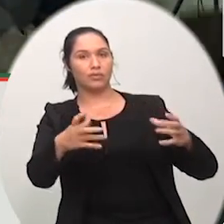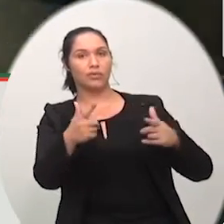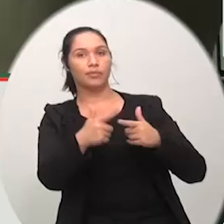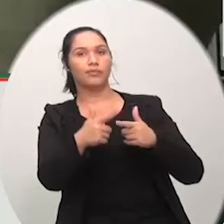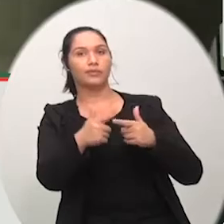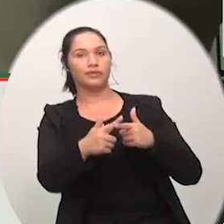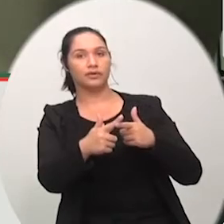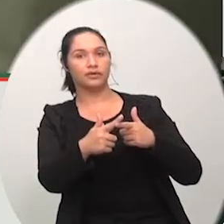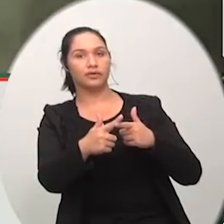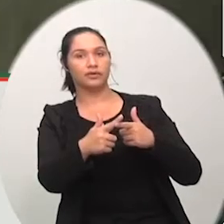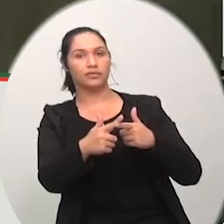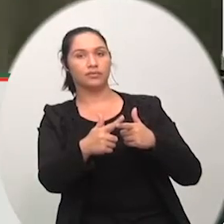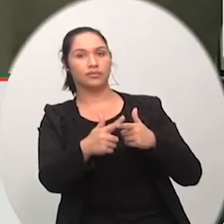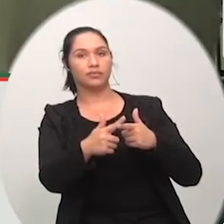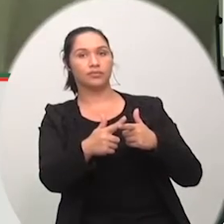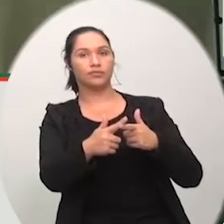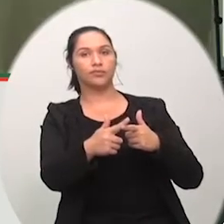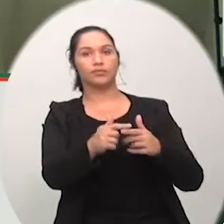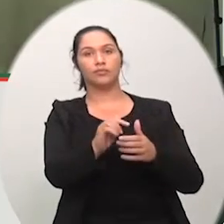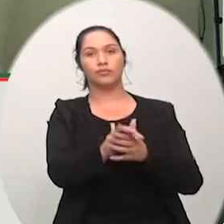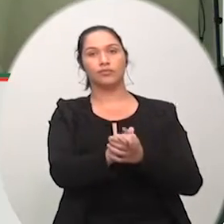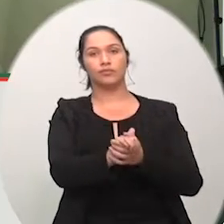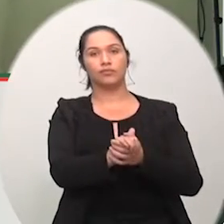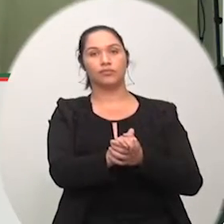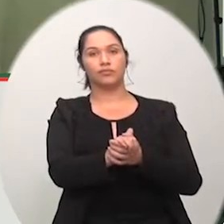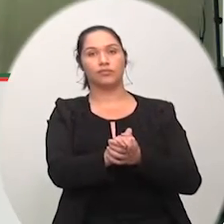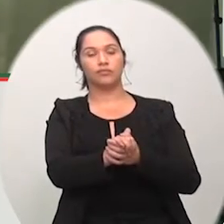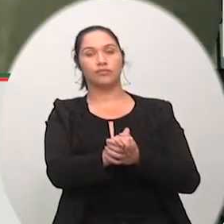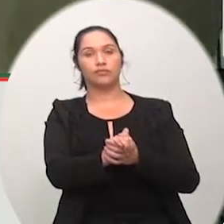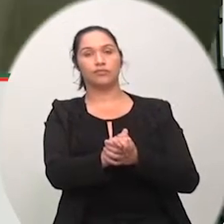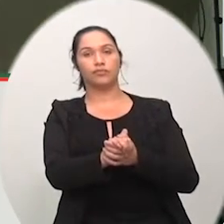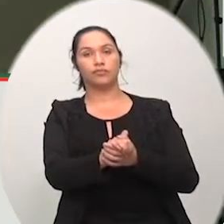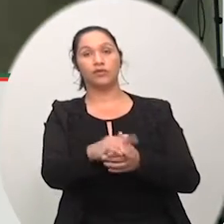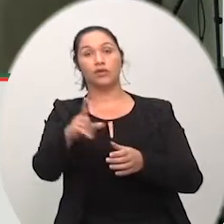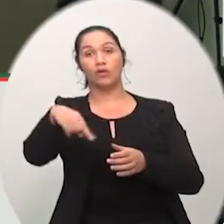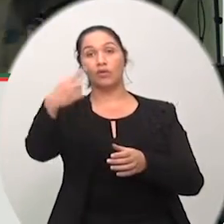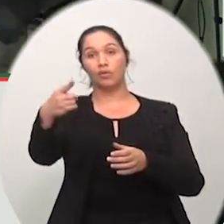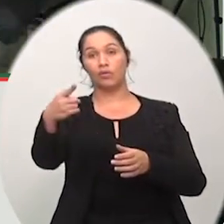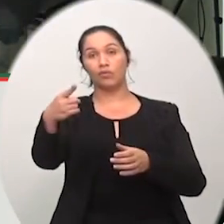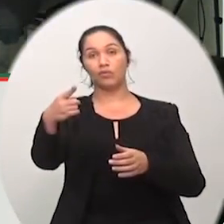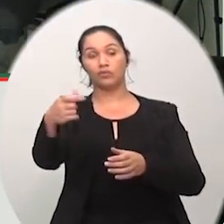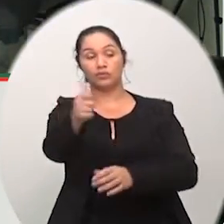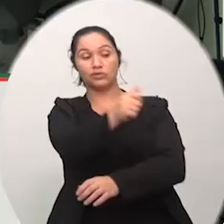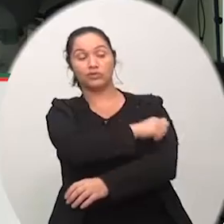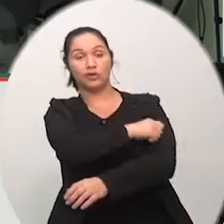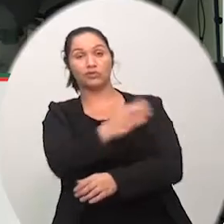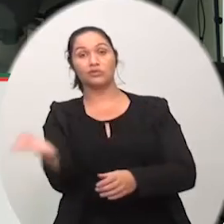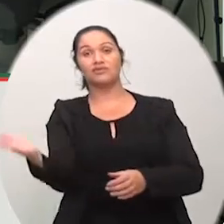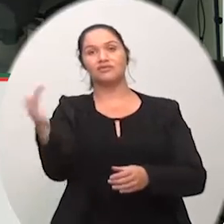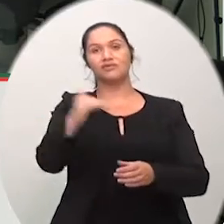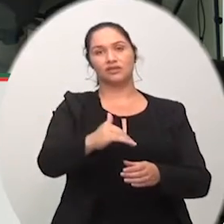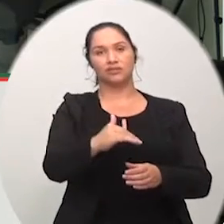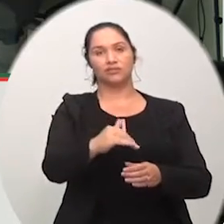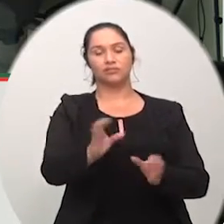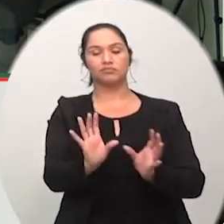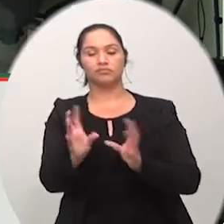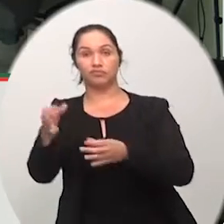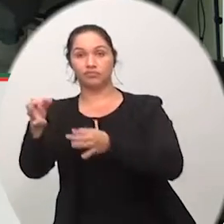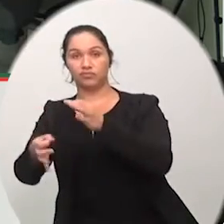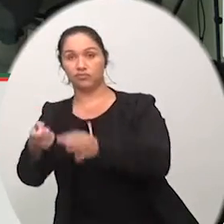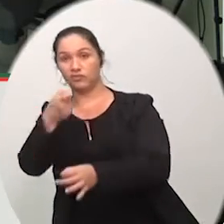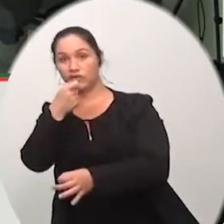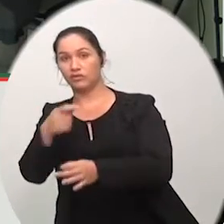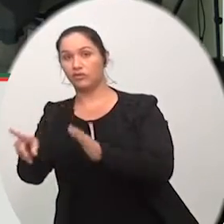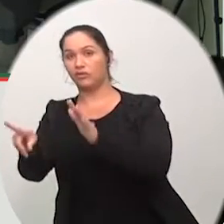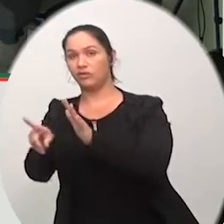transferência das turmas do sem interesse adário milanese para essa unidade escolar a comissão de justiça e redação opinou pela